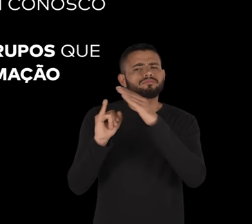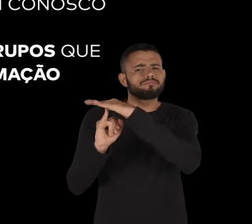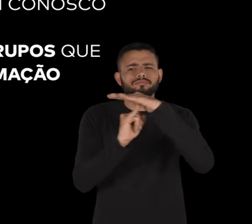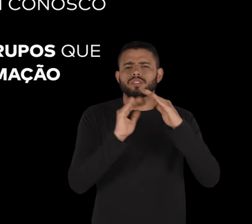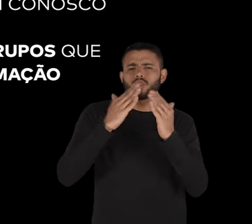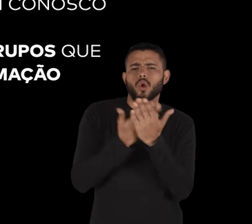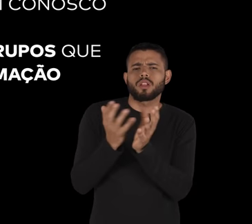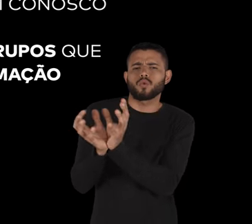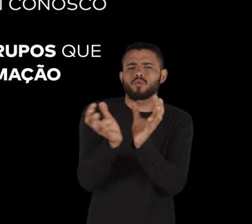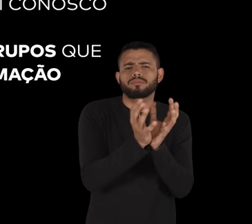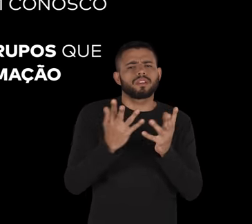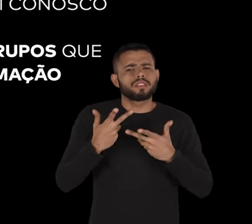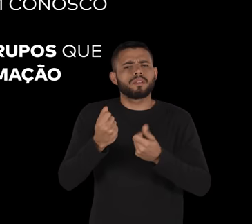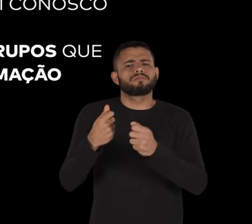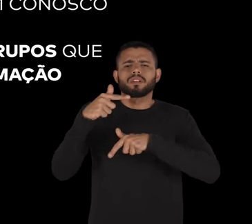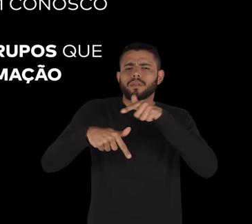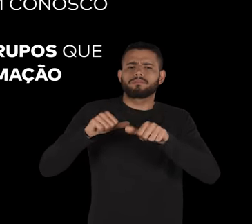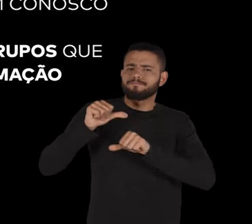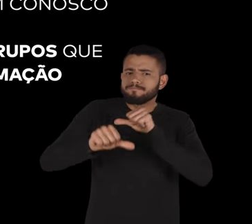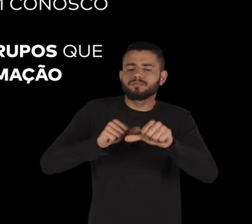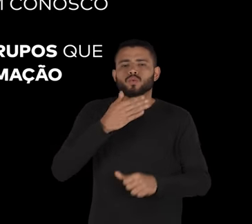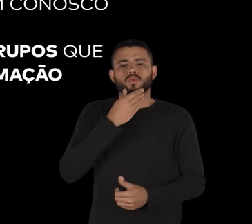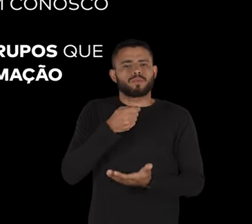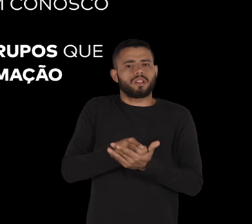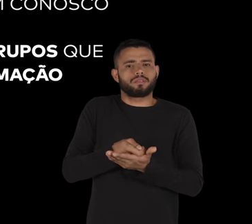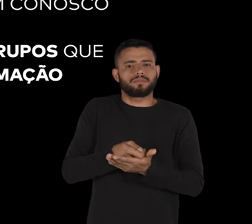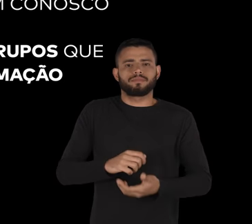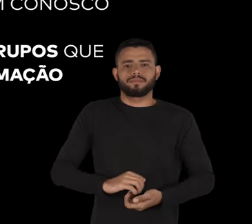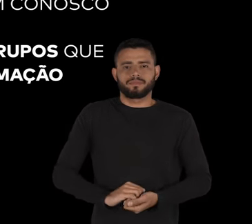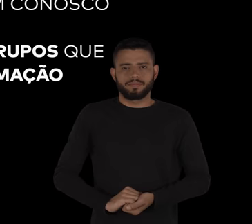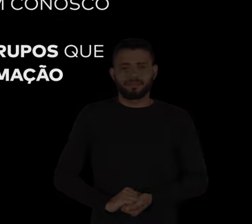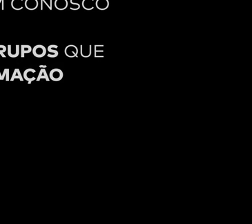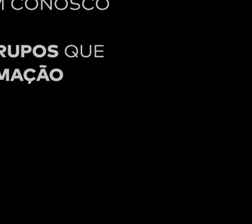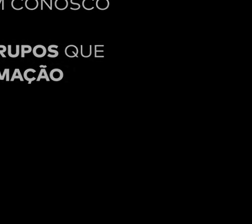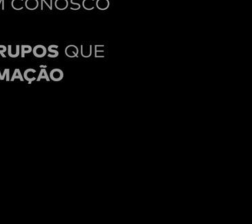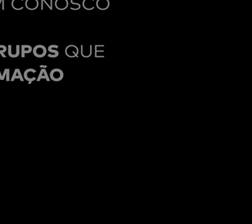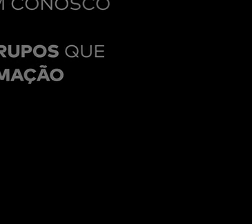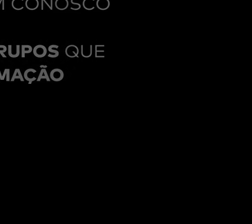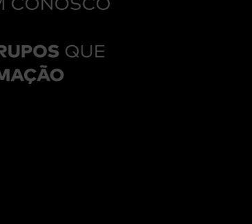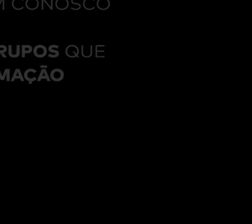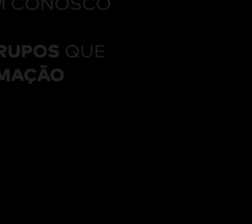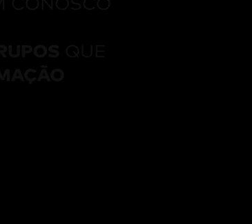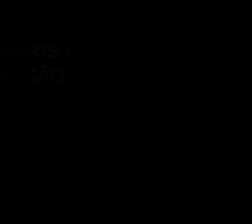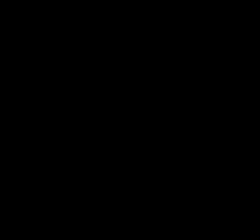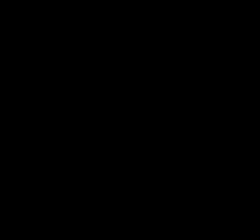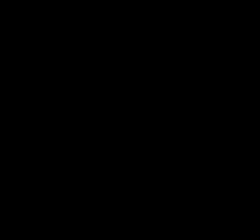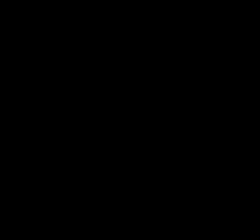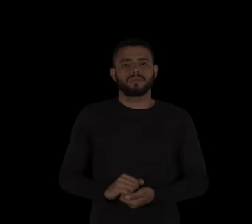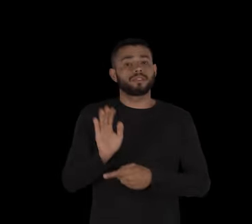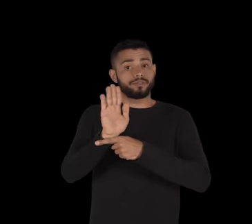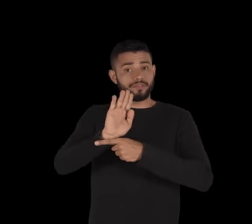Associação Brasileira de ONGs também membro do grupo Sete Cores de Pombos e há mais de uma década um guerreiro incansável pela